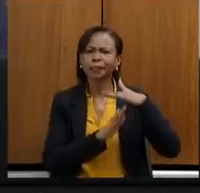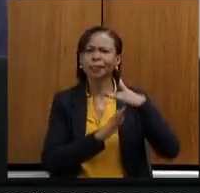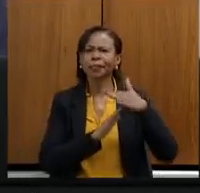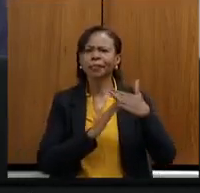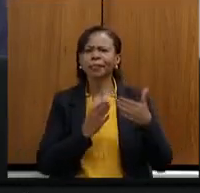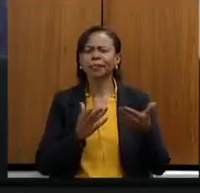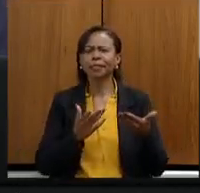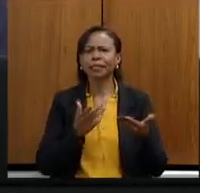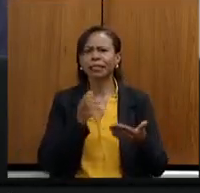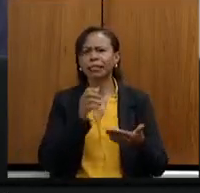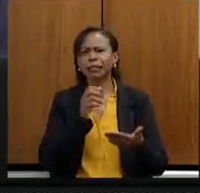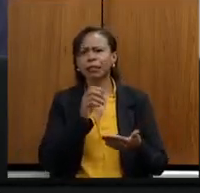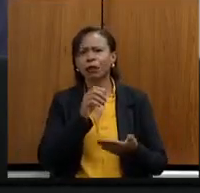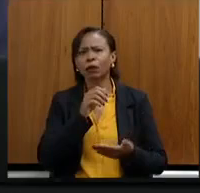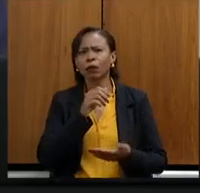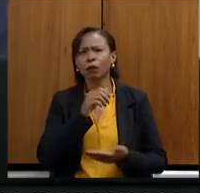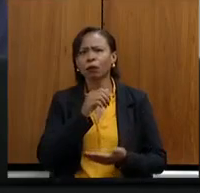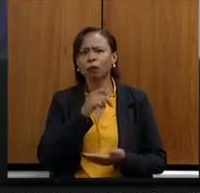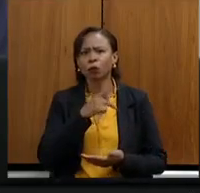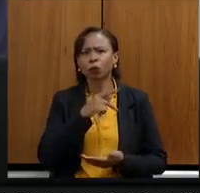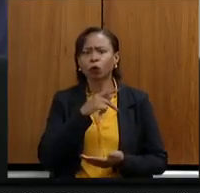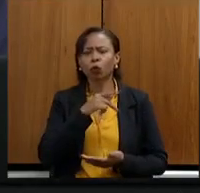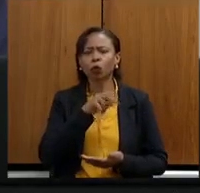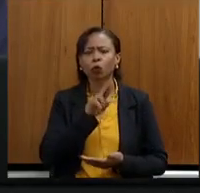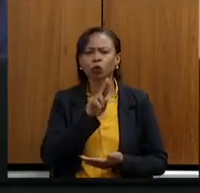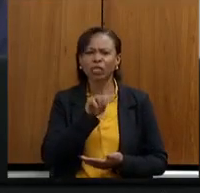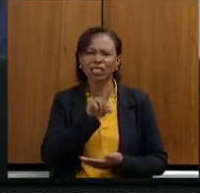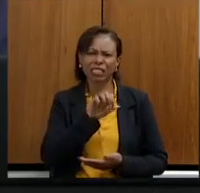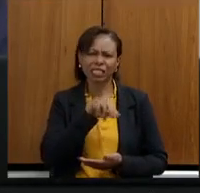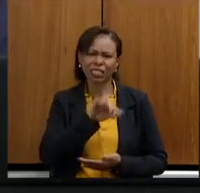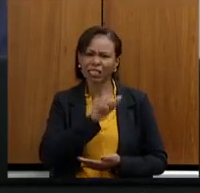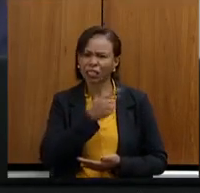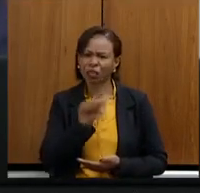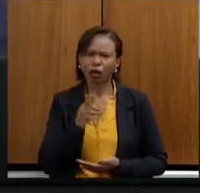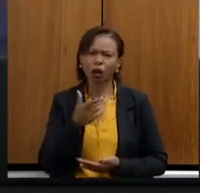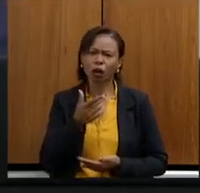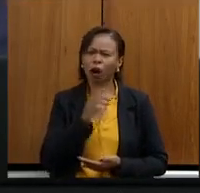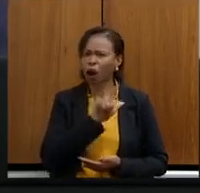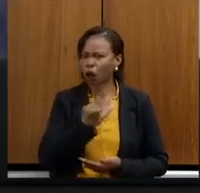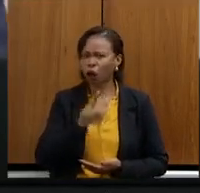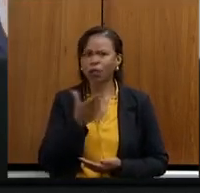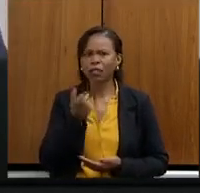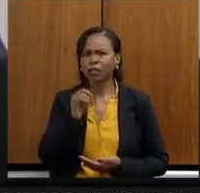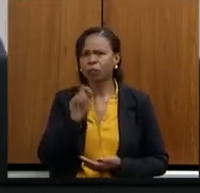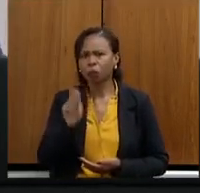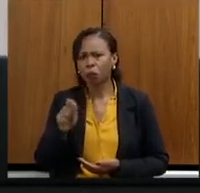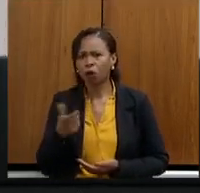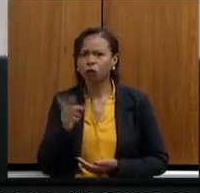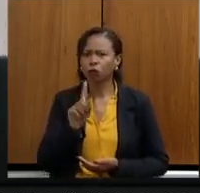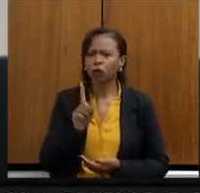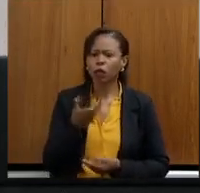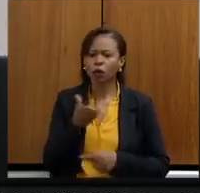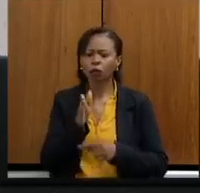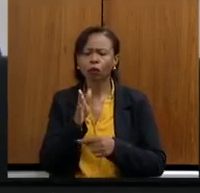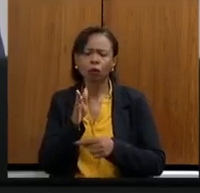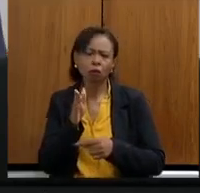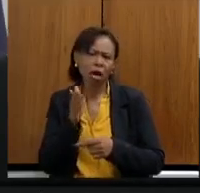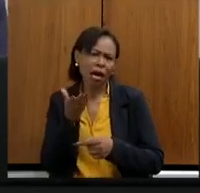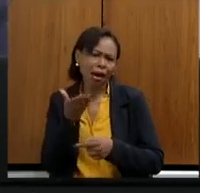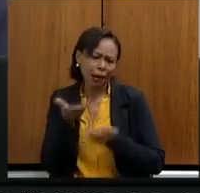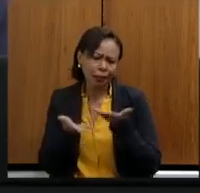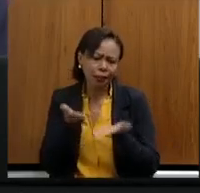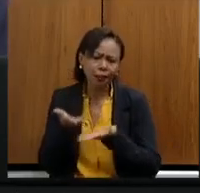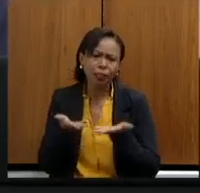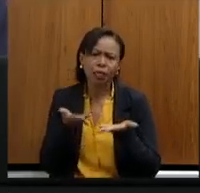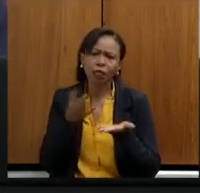estar ou não no limite prudencial, ter condições ou não de atender os pleitos. e eu